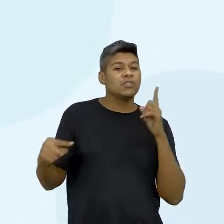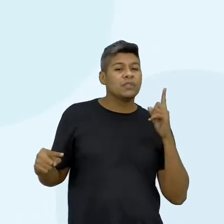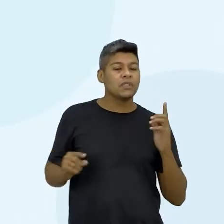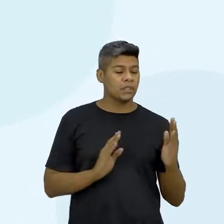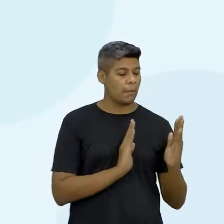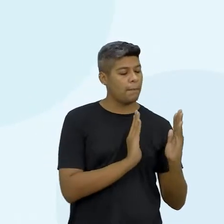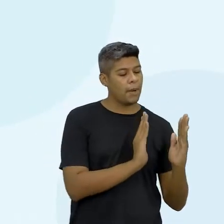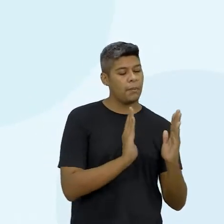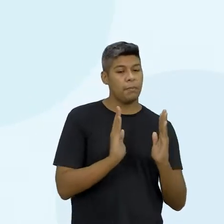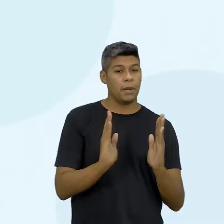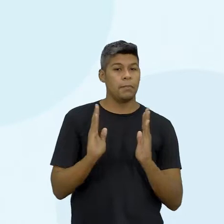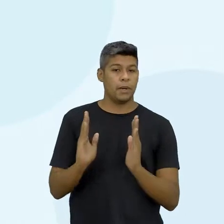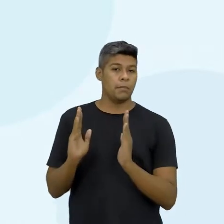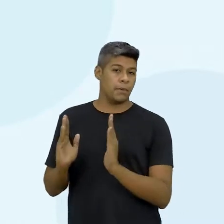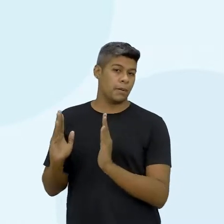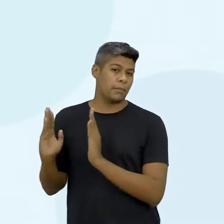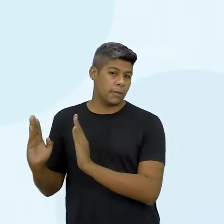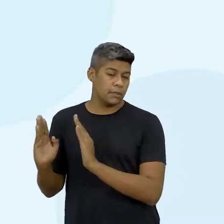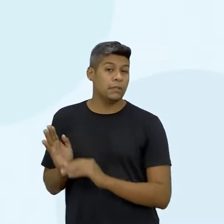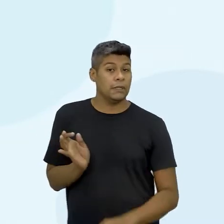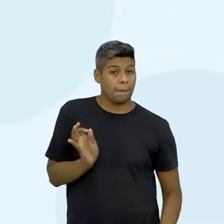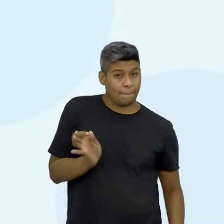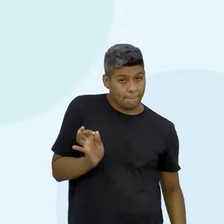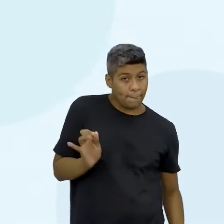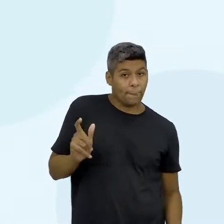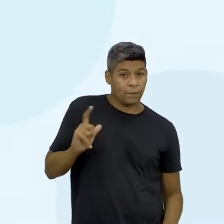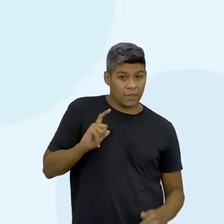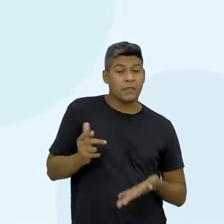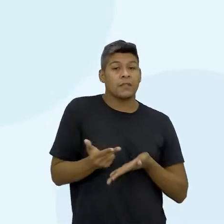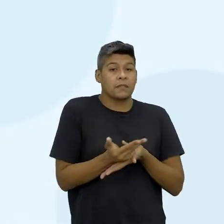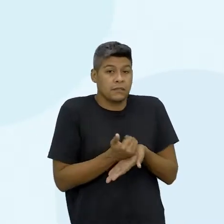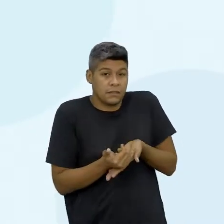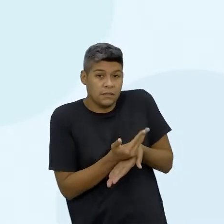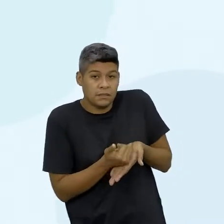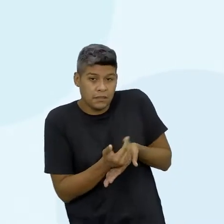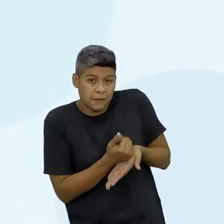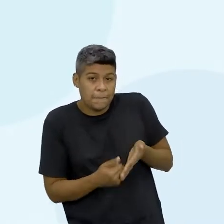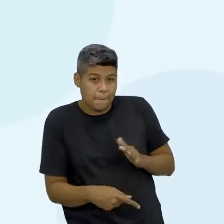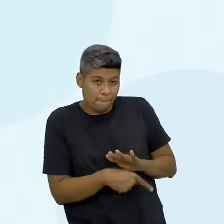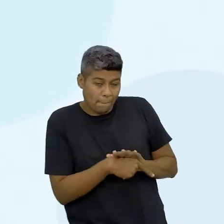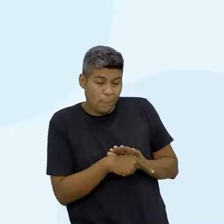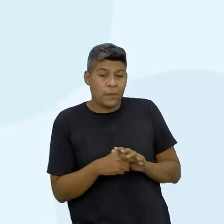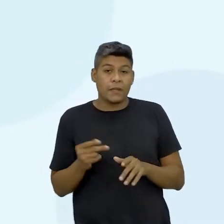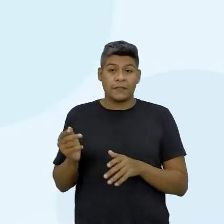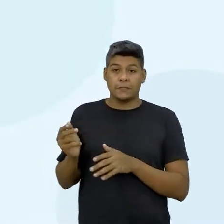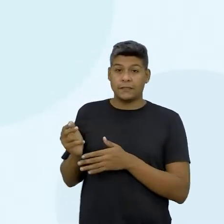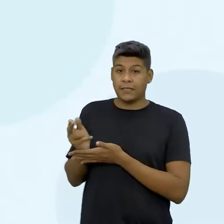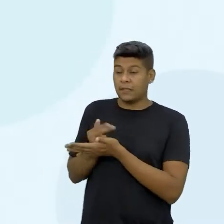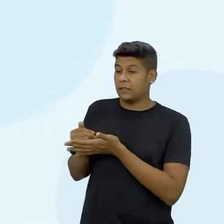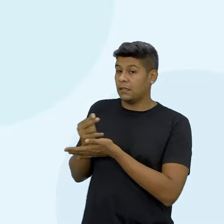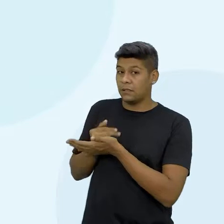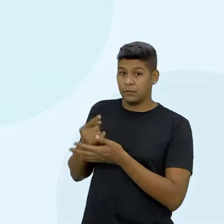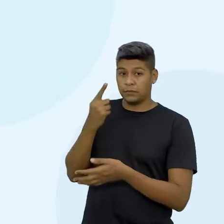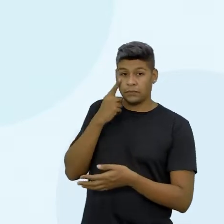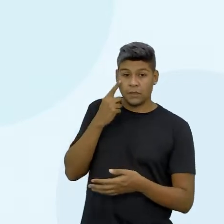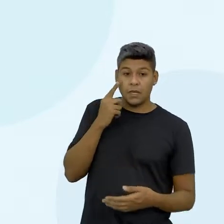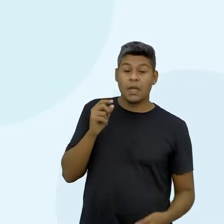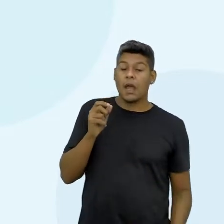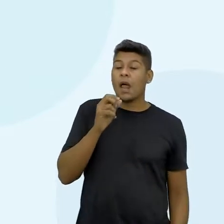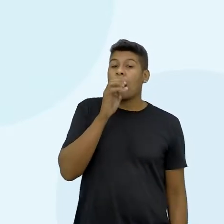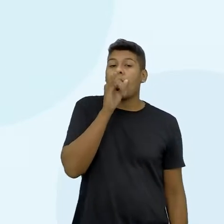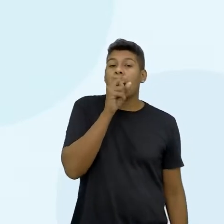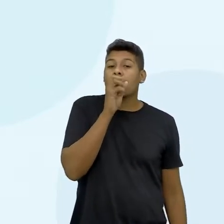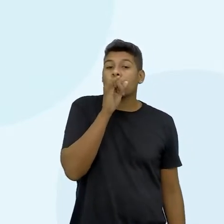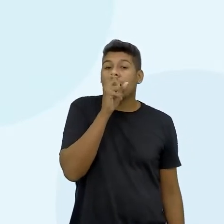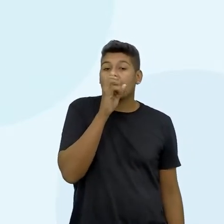bloquinhos, como está desenhado, né, aí na figura. Então, eu coloquei aí um bloquinho laranja